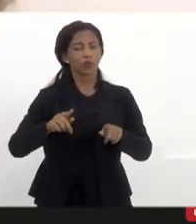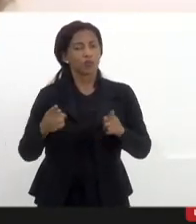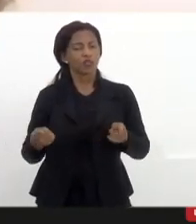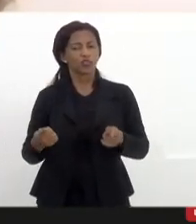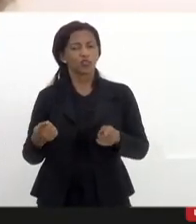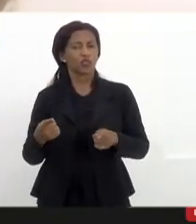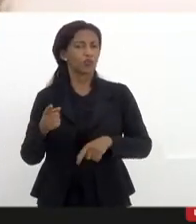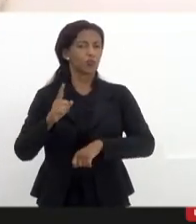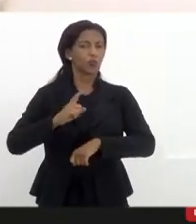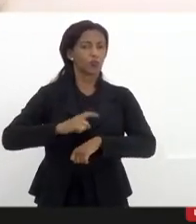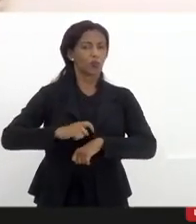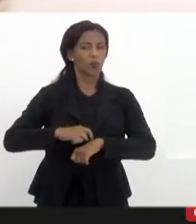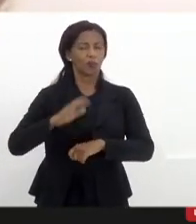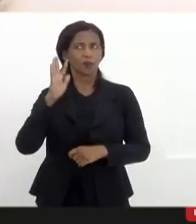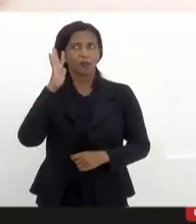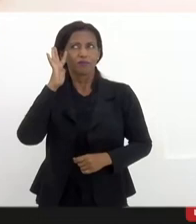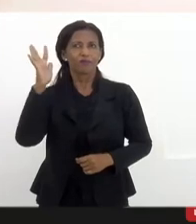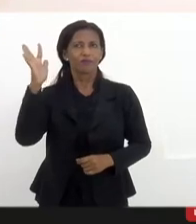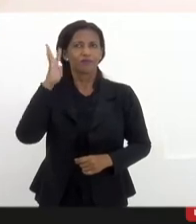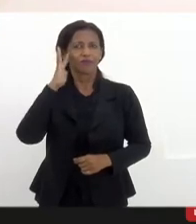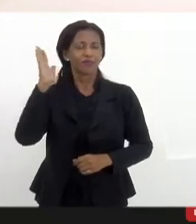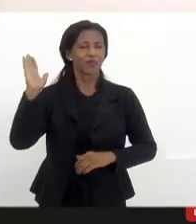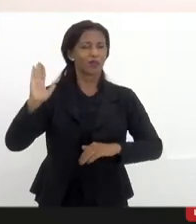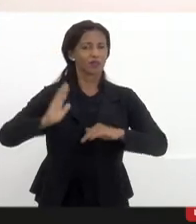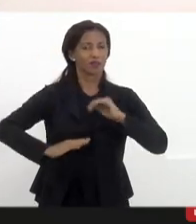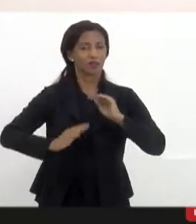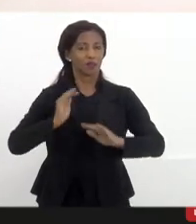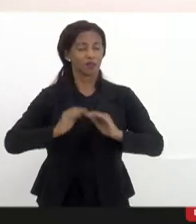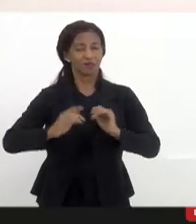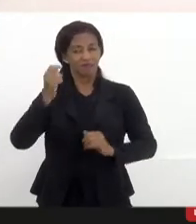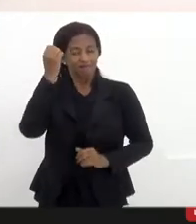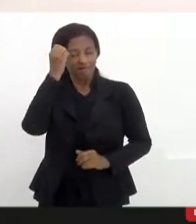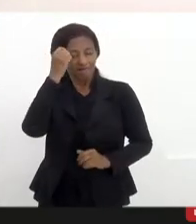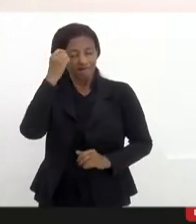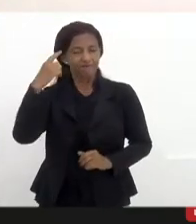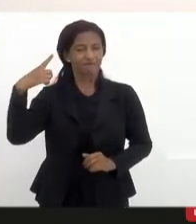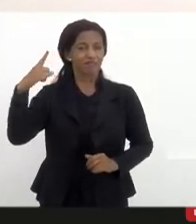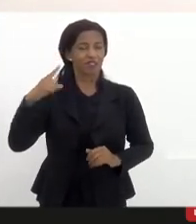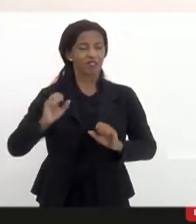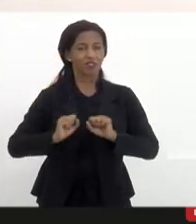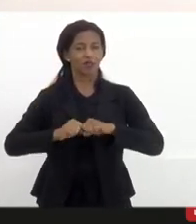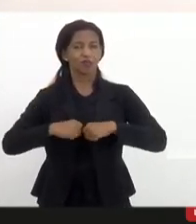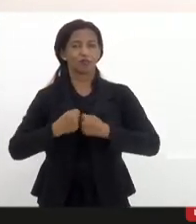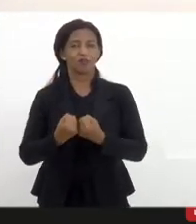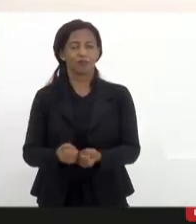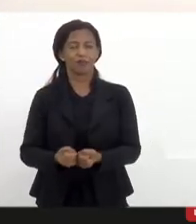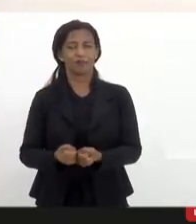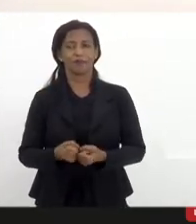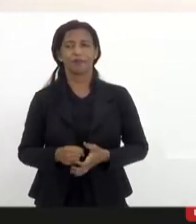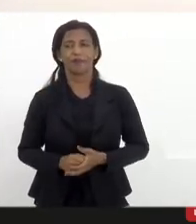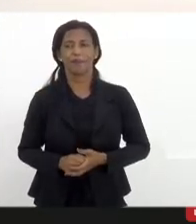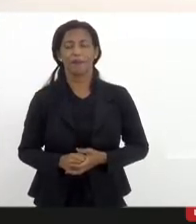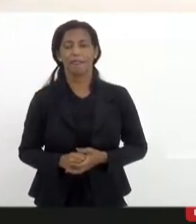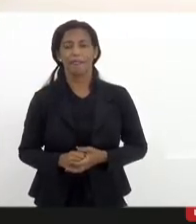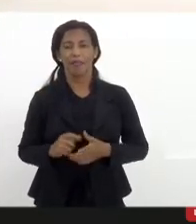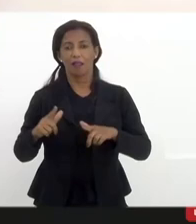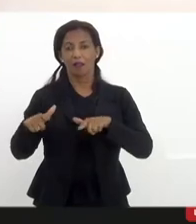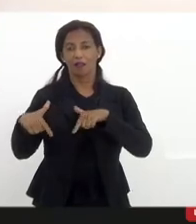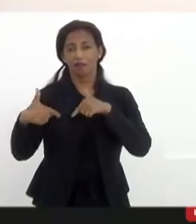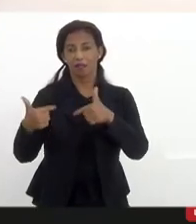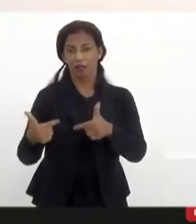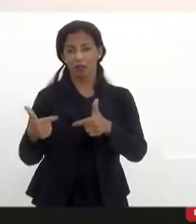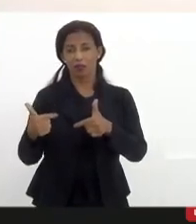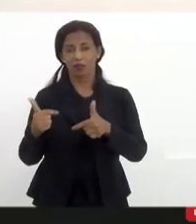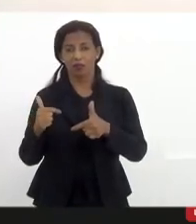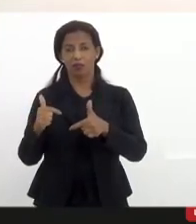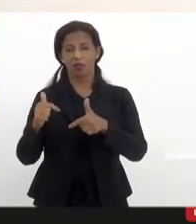fomento a nossa imaginação, nossa capacidade criativa e de fortalecimento da atuação em rede para